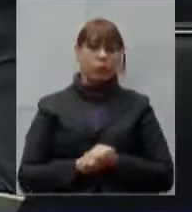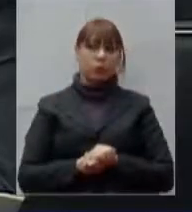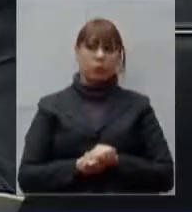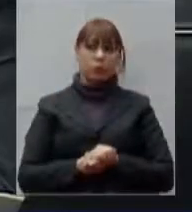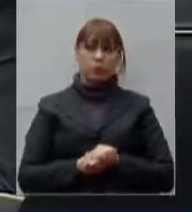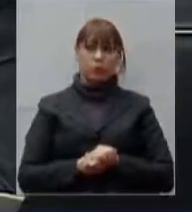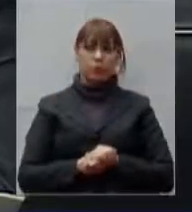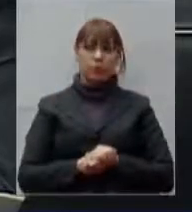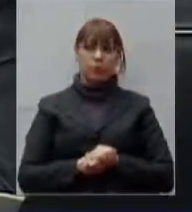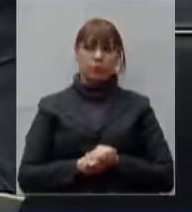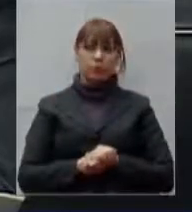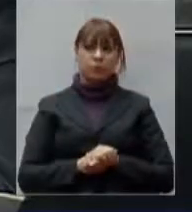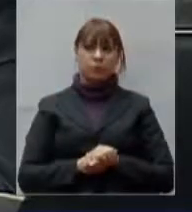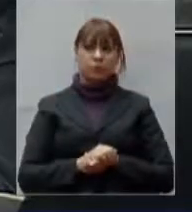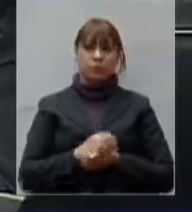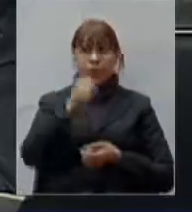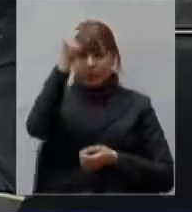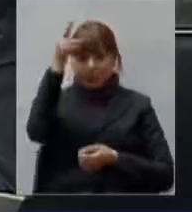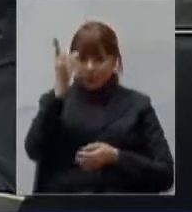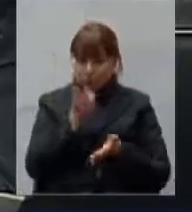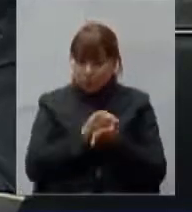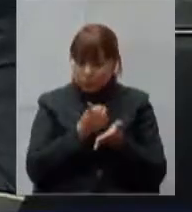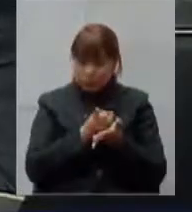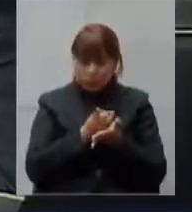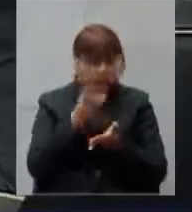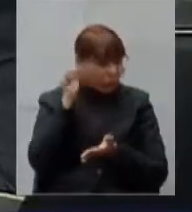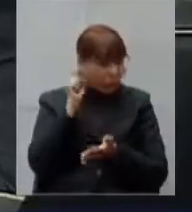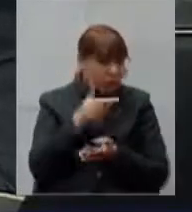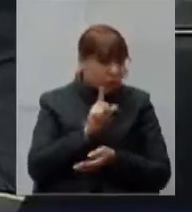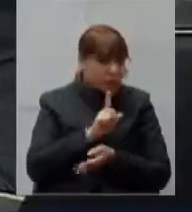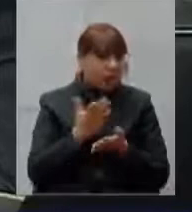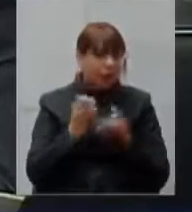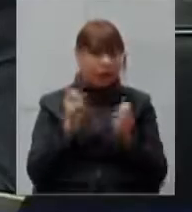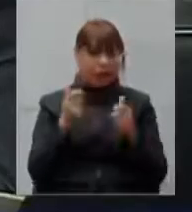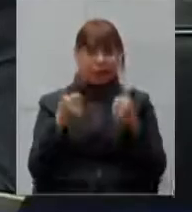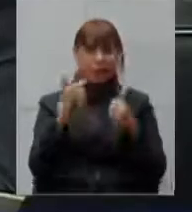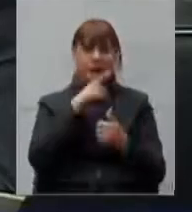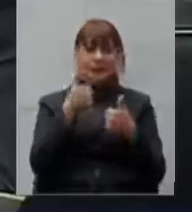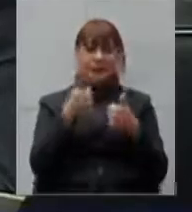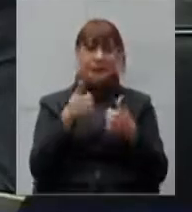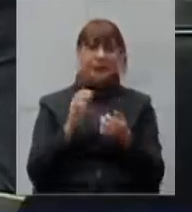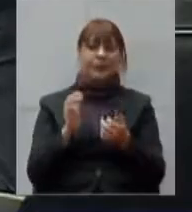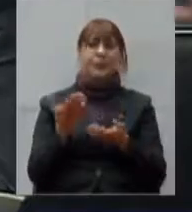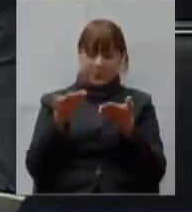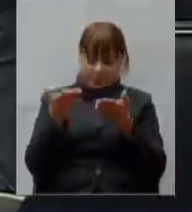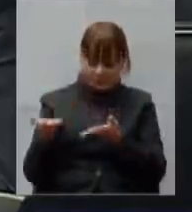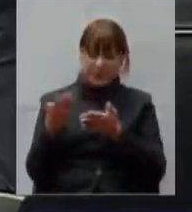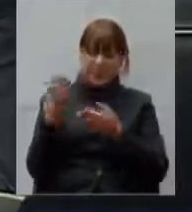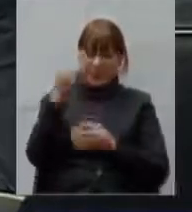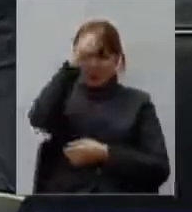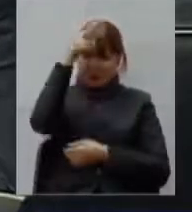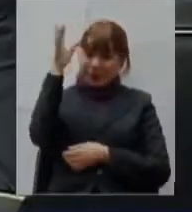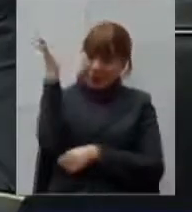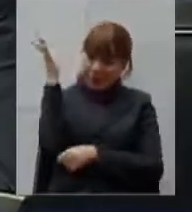Ainda continua fechado, prefeito. seu... Ah, ok. Agora sim. Com a palavra o prefeito de Patinga.